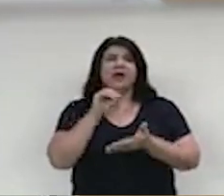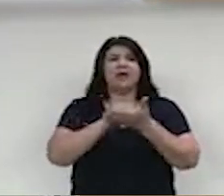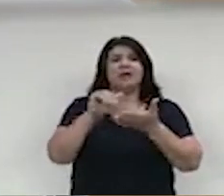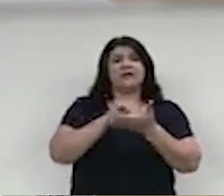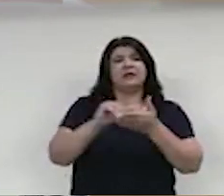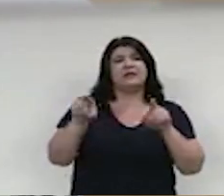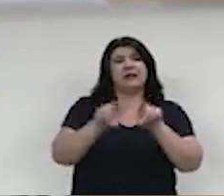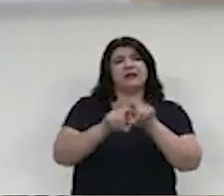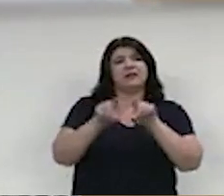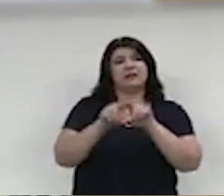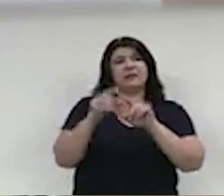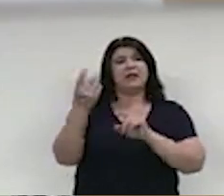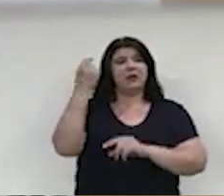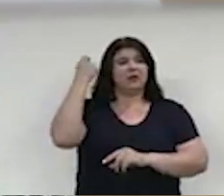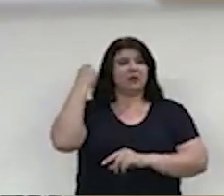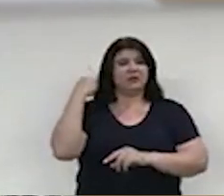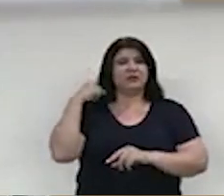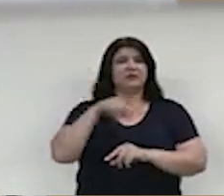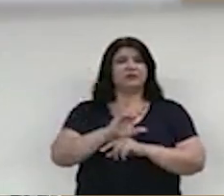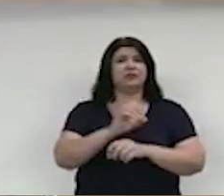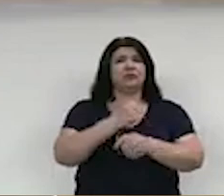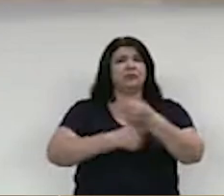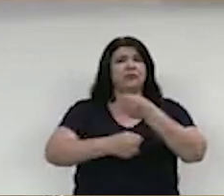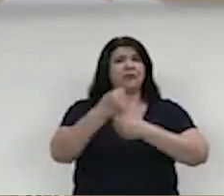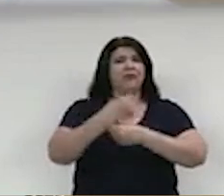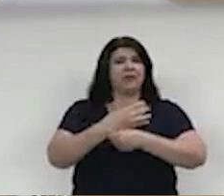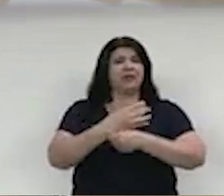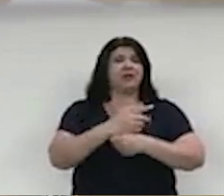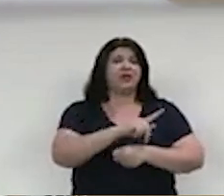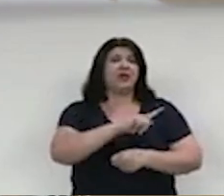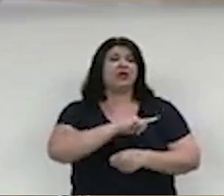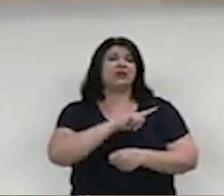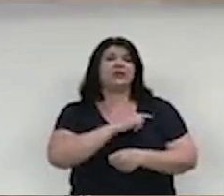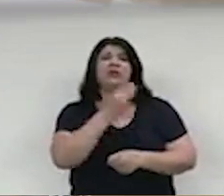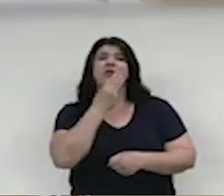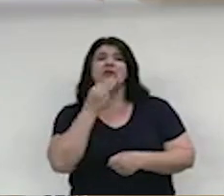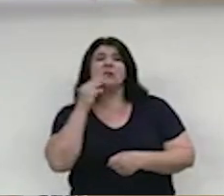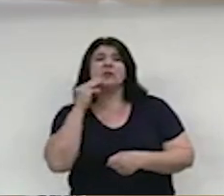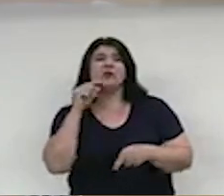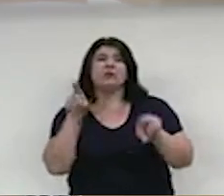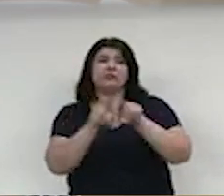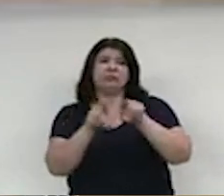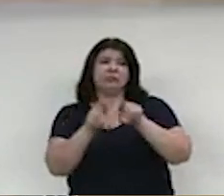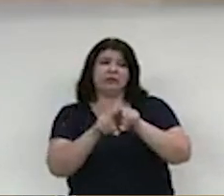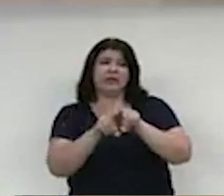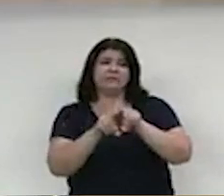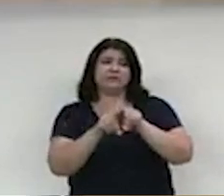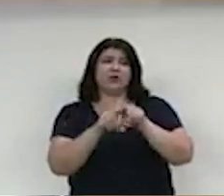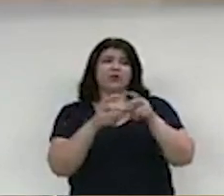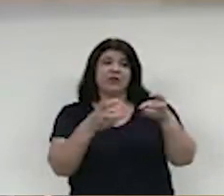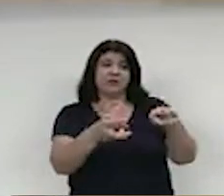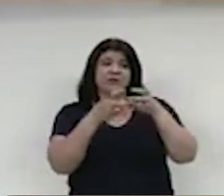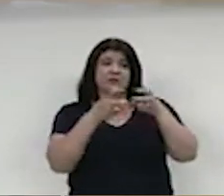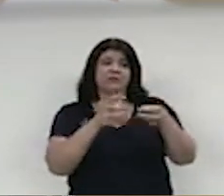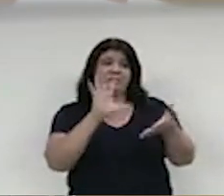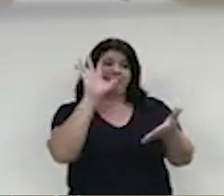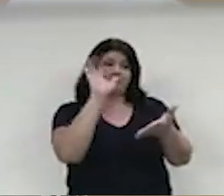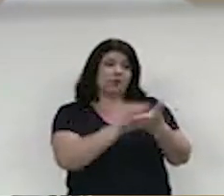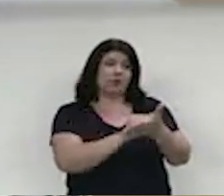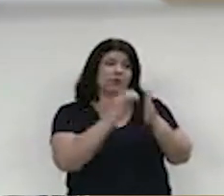nos seus mandatos por suposto favorecimento de seu GEM, conforme podemos comprovar nos documentos anexos,